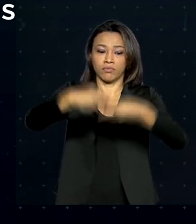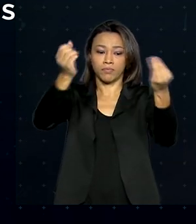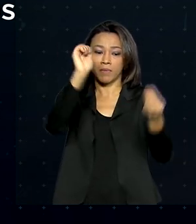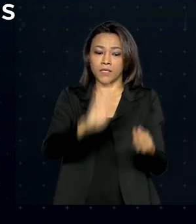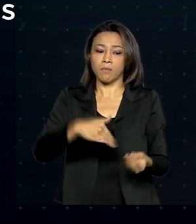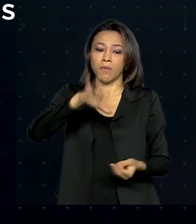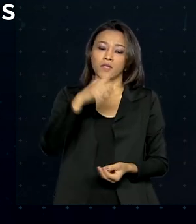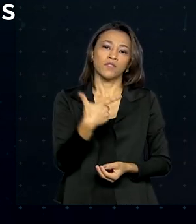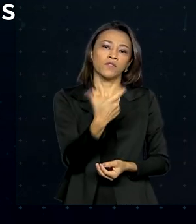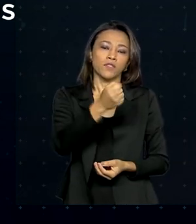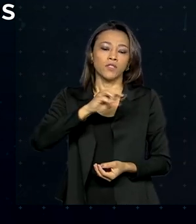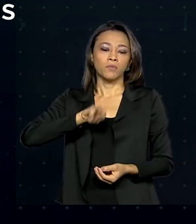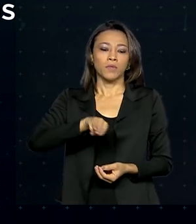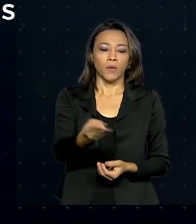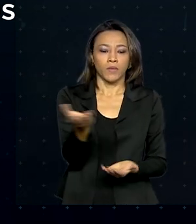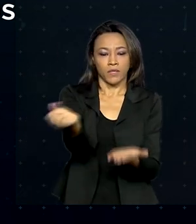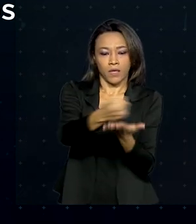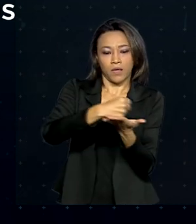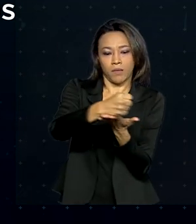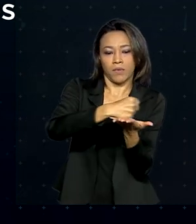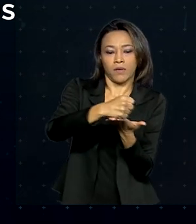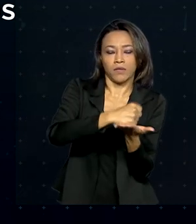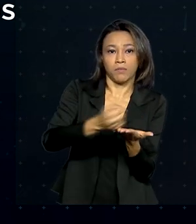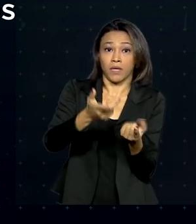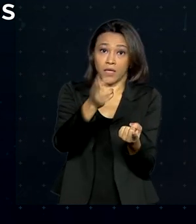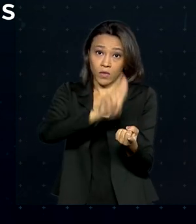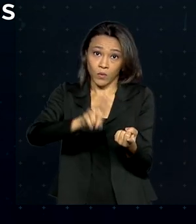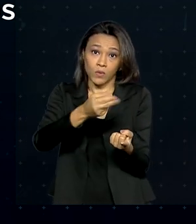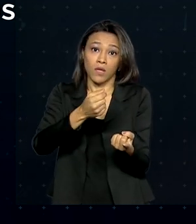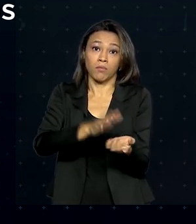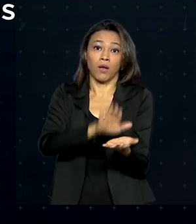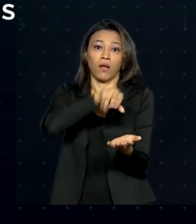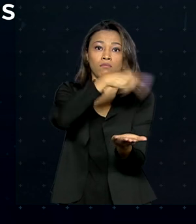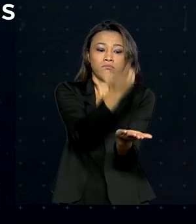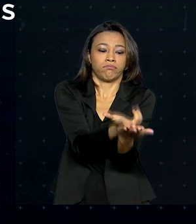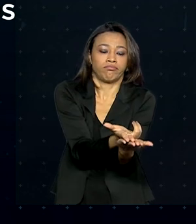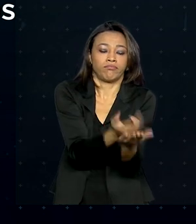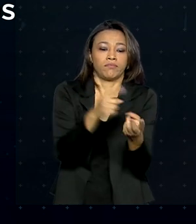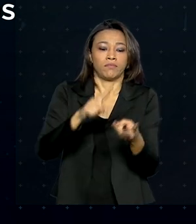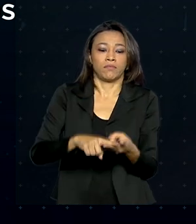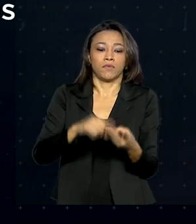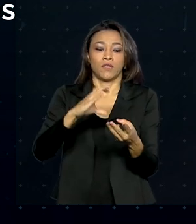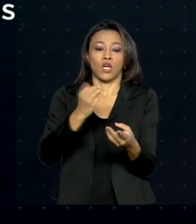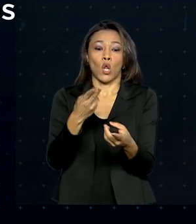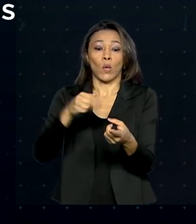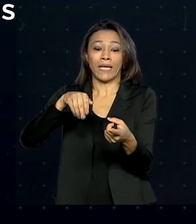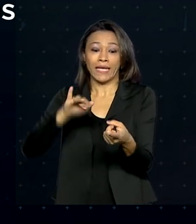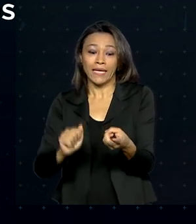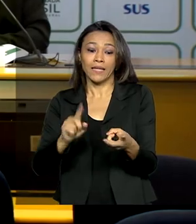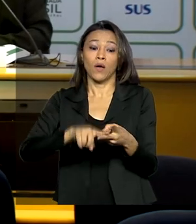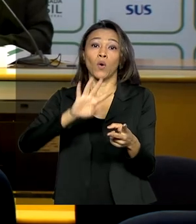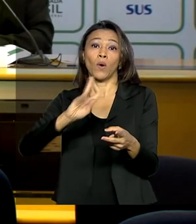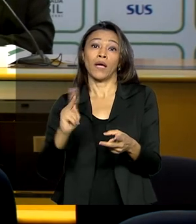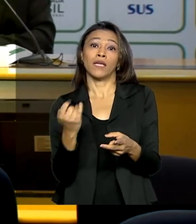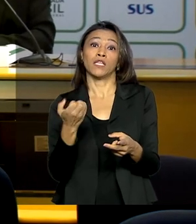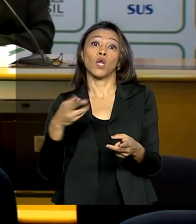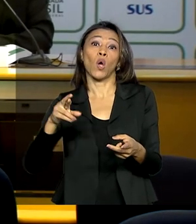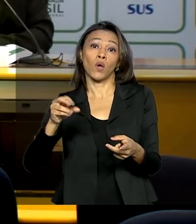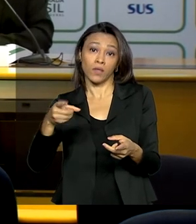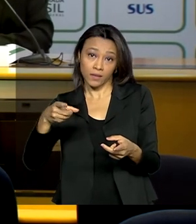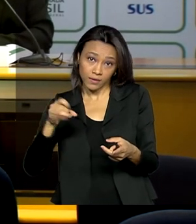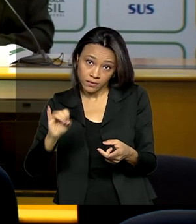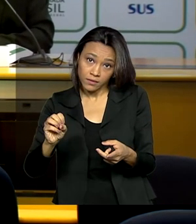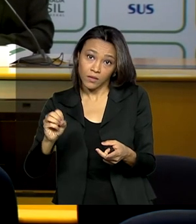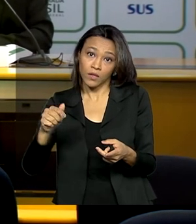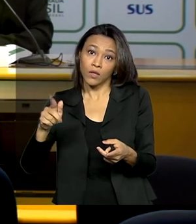de unidades de medicamentos entre os usados para intubação e cloroquina ou hidroxicloroquina. Nosso estoque